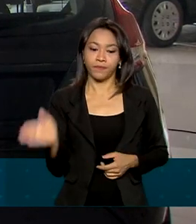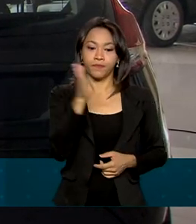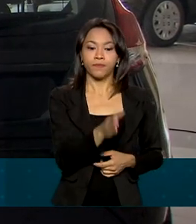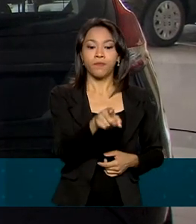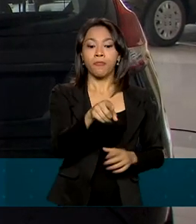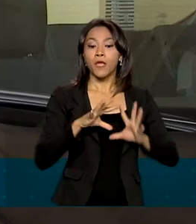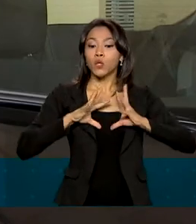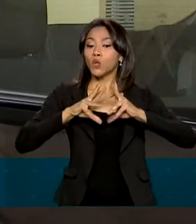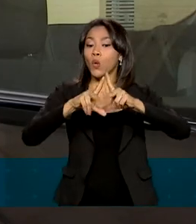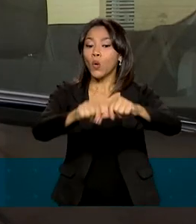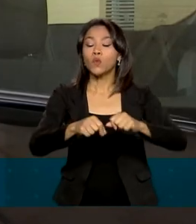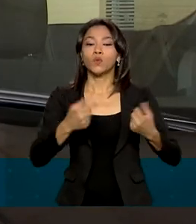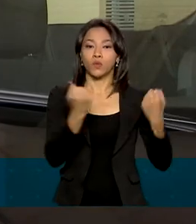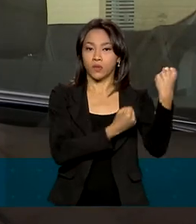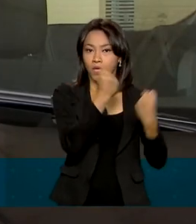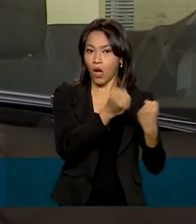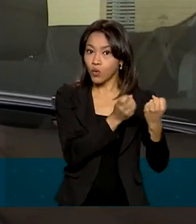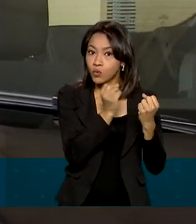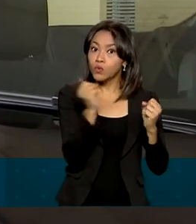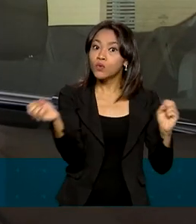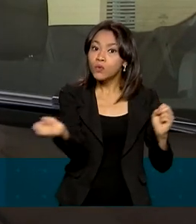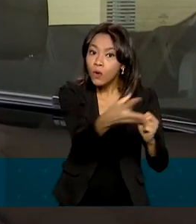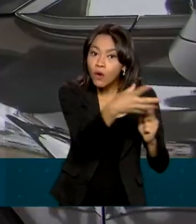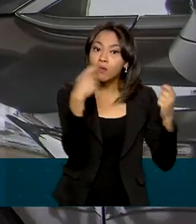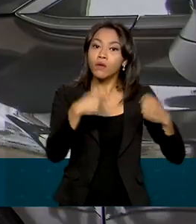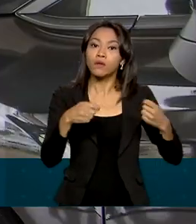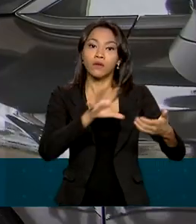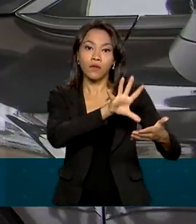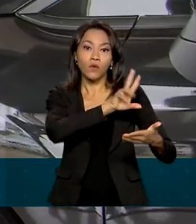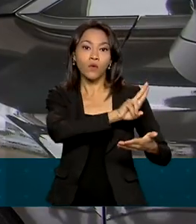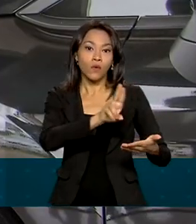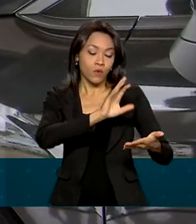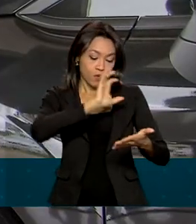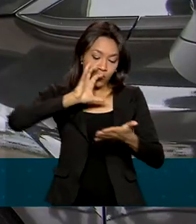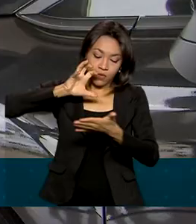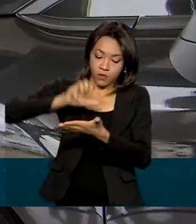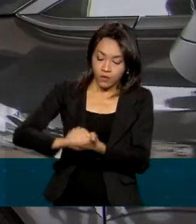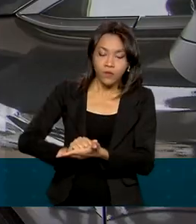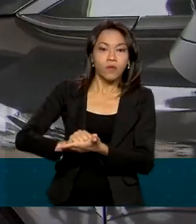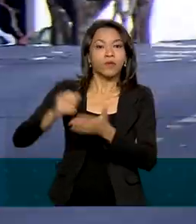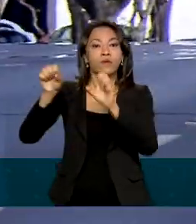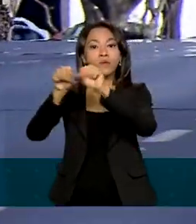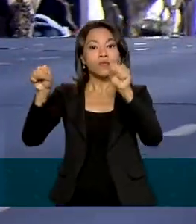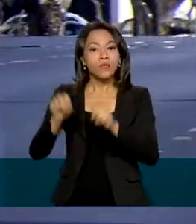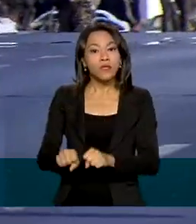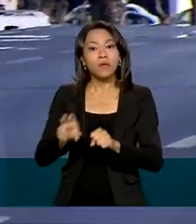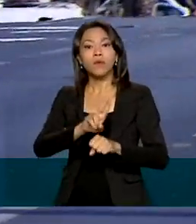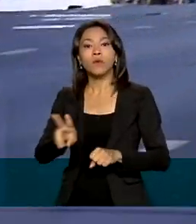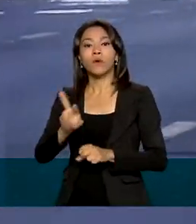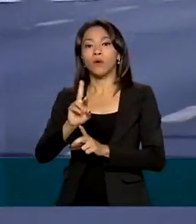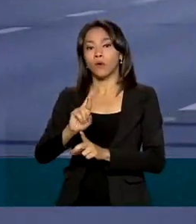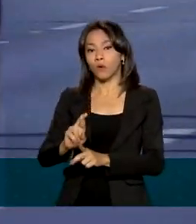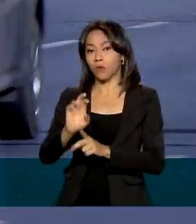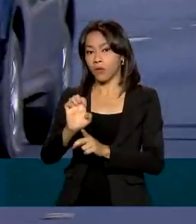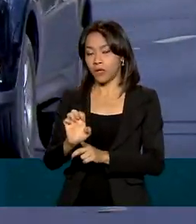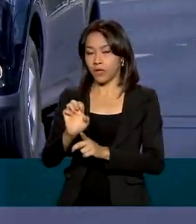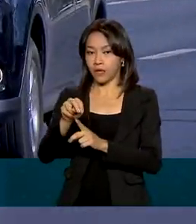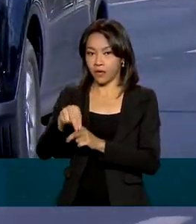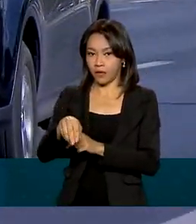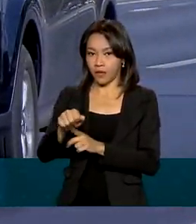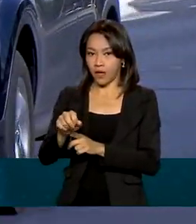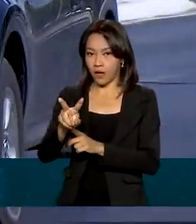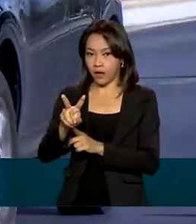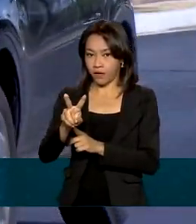concessionárias, a partir de agora, terão que ser registrados no sistema Renave Zero Kilômetro. A tecnologia, criada pela